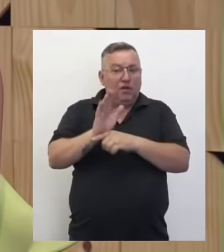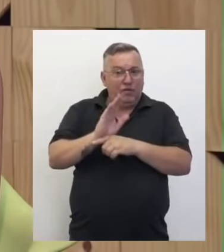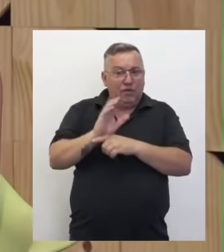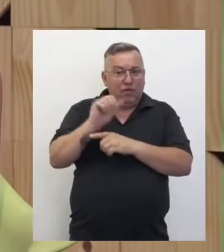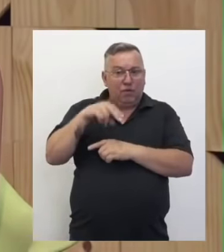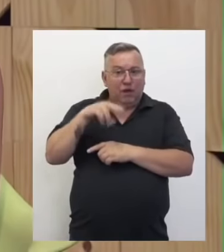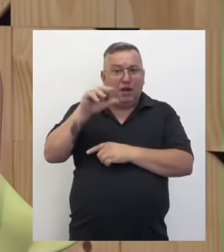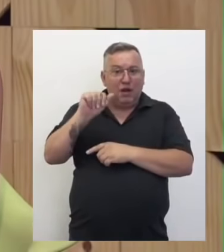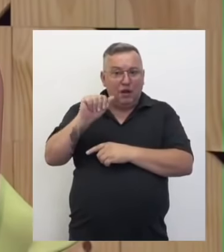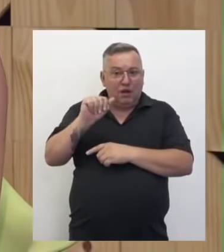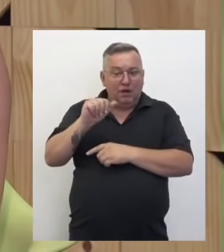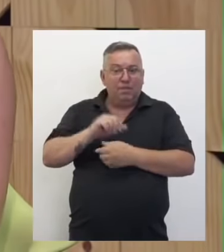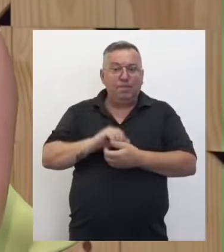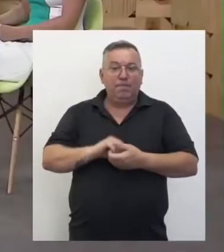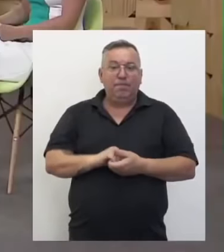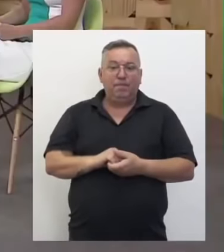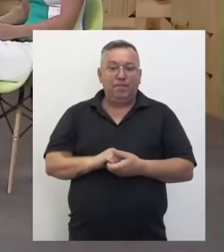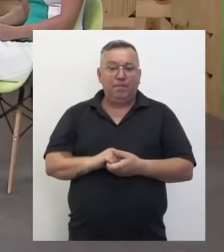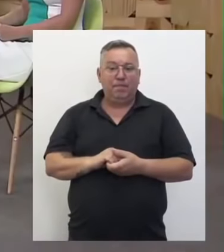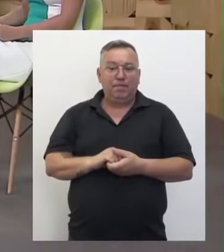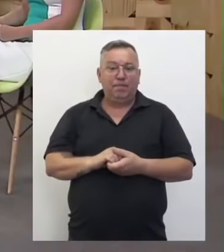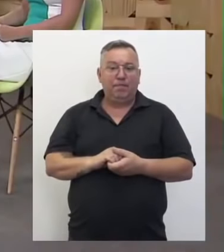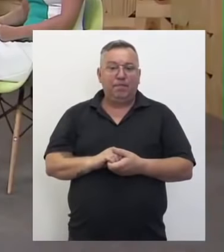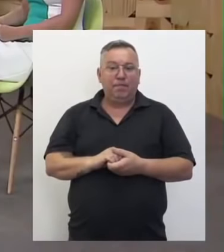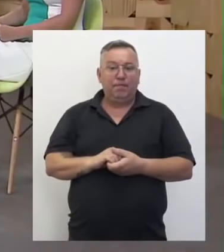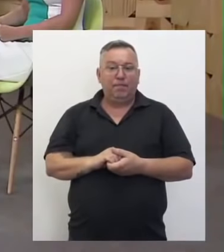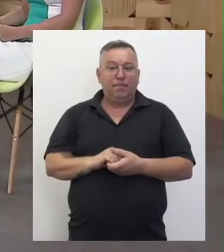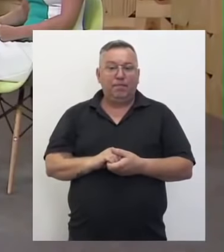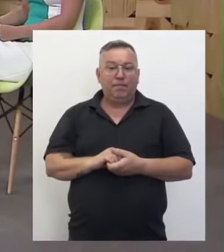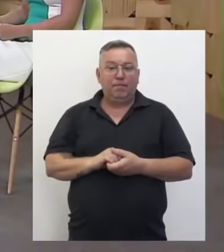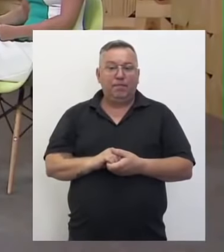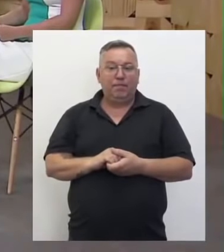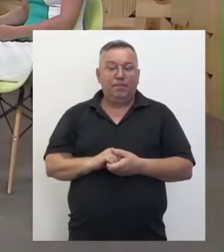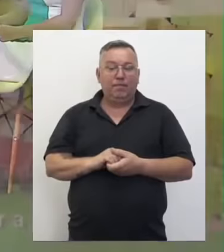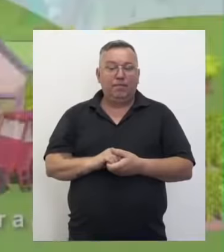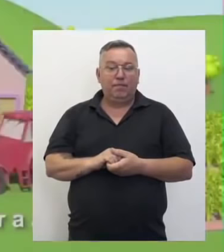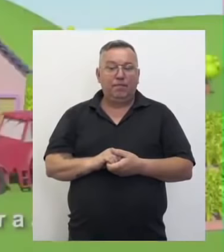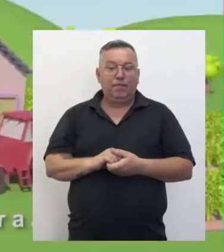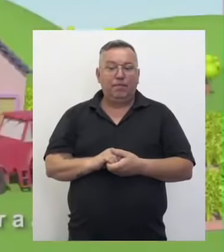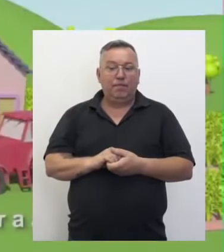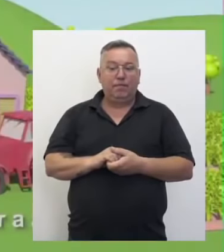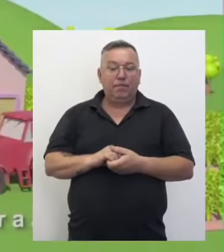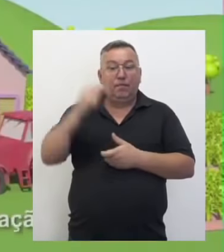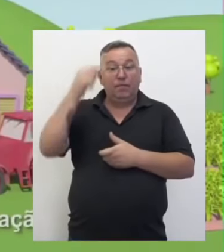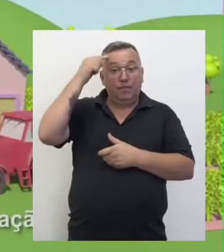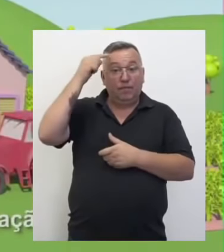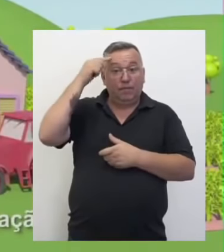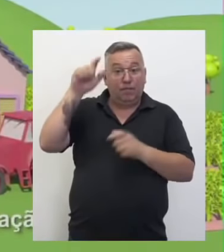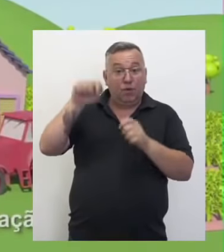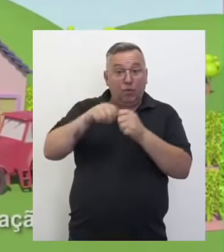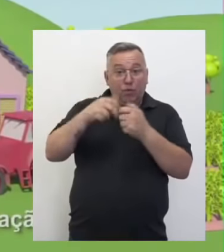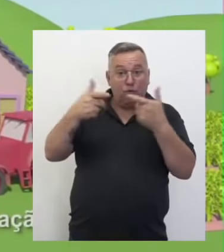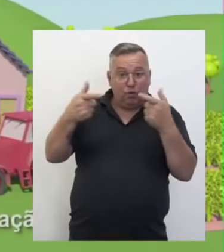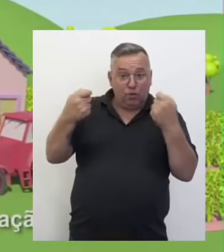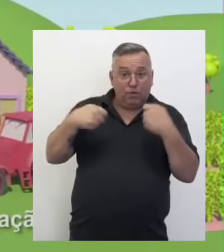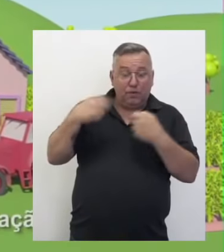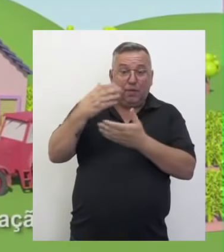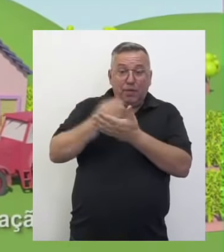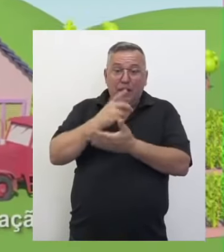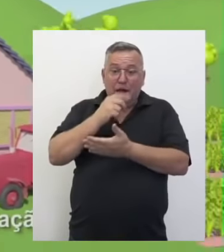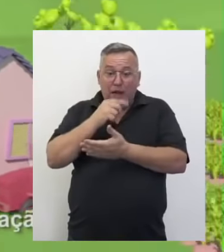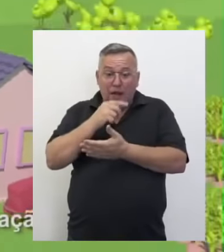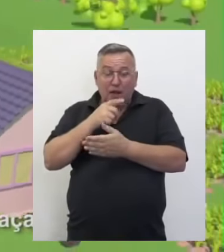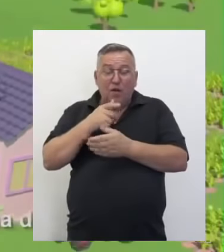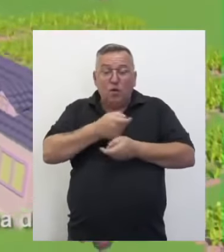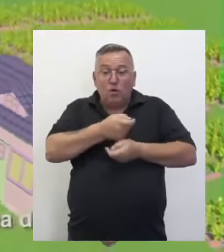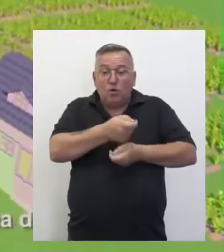Agência Nacional de Águas. Imagine um produtor que precisa tirar a água de algum rio para irrigar